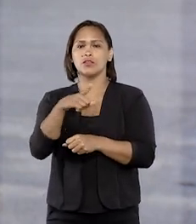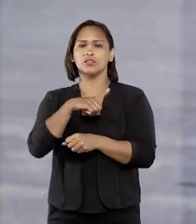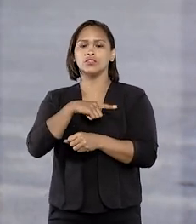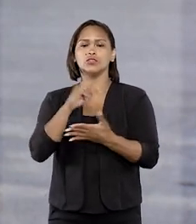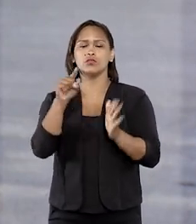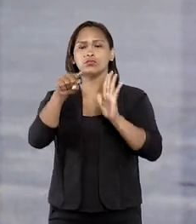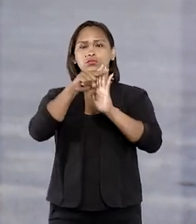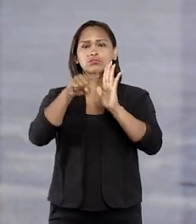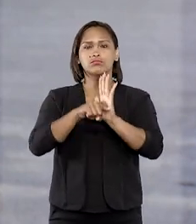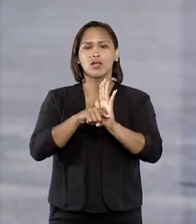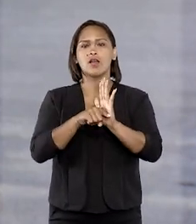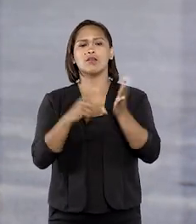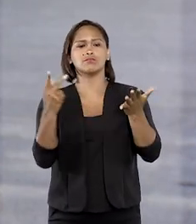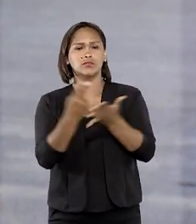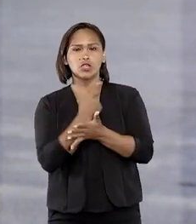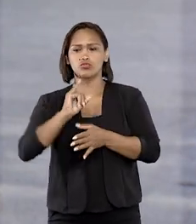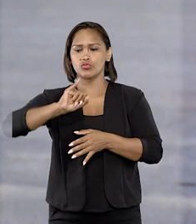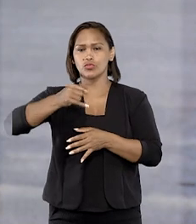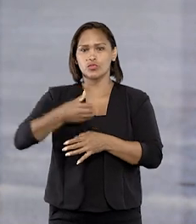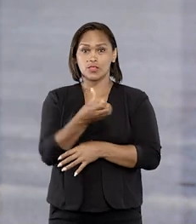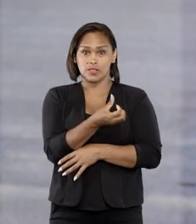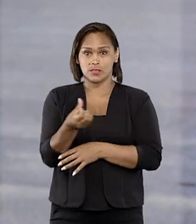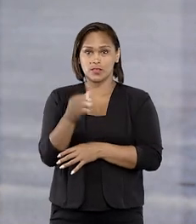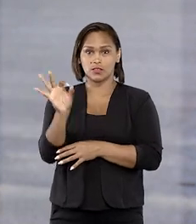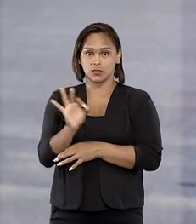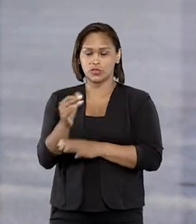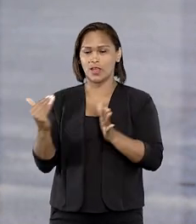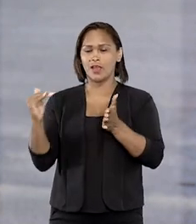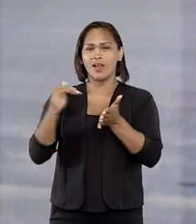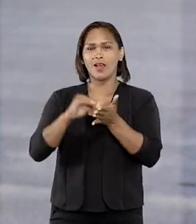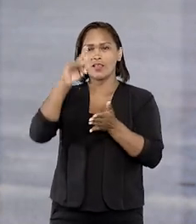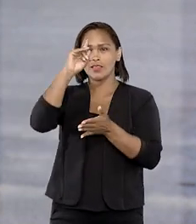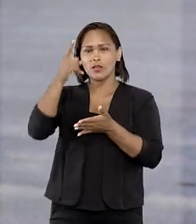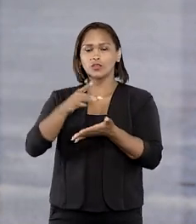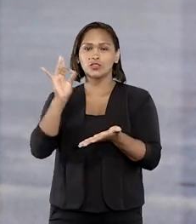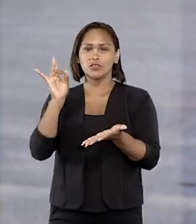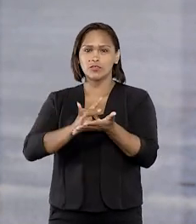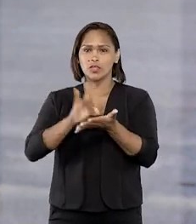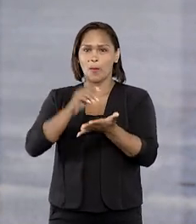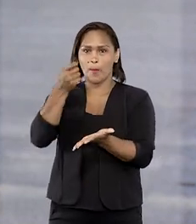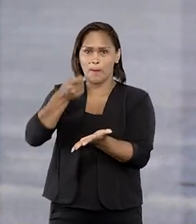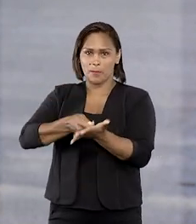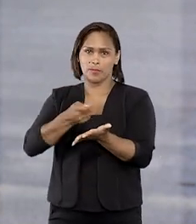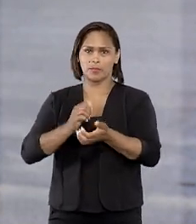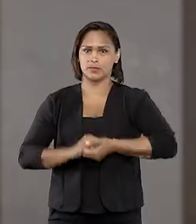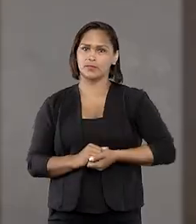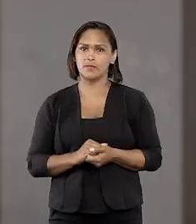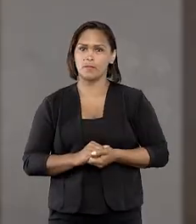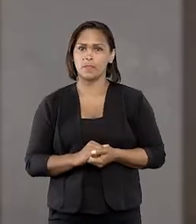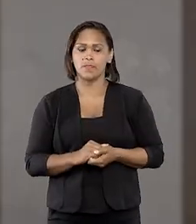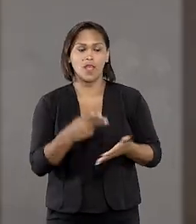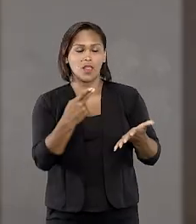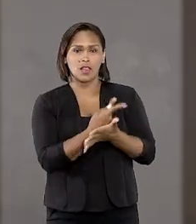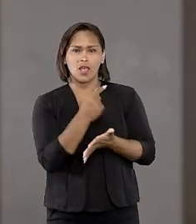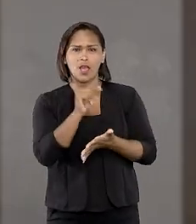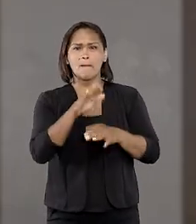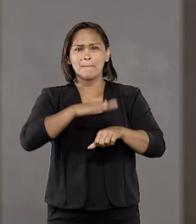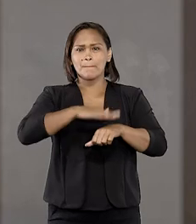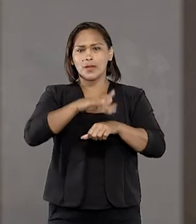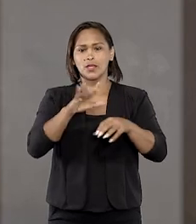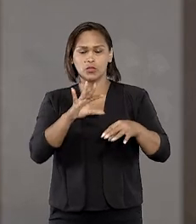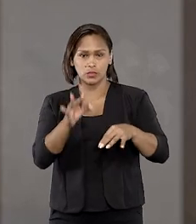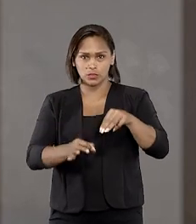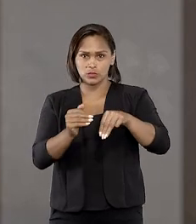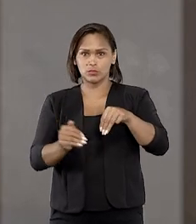havia determinado a incidência dos juros de 6% até a data do efetivo pagamento. Na ocasião,